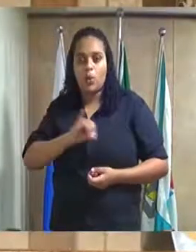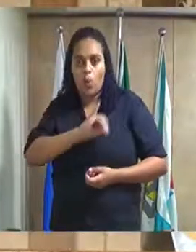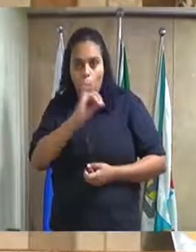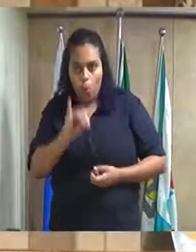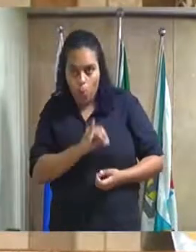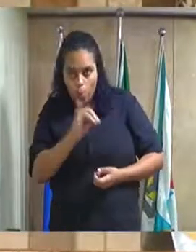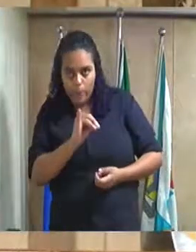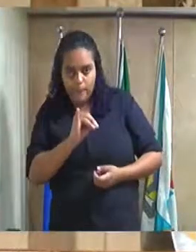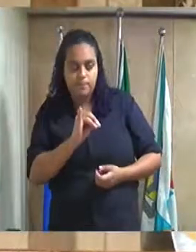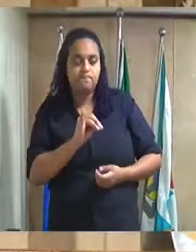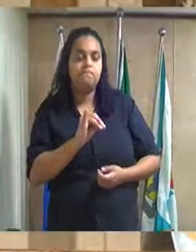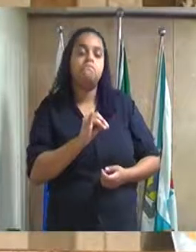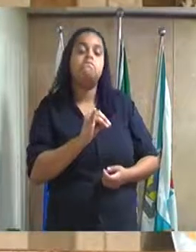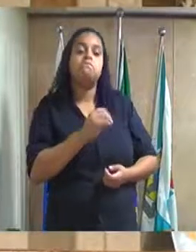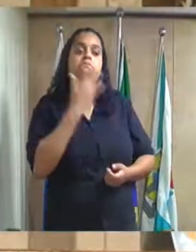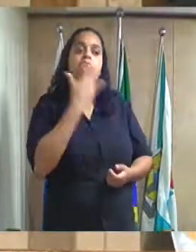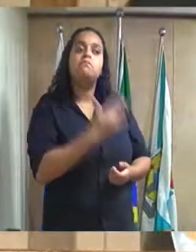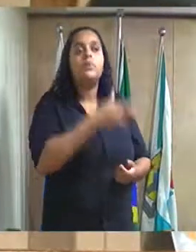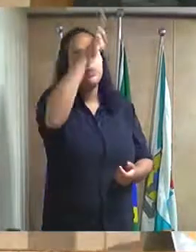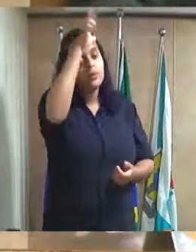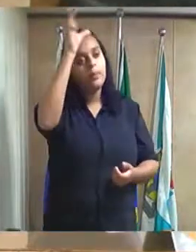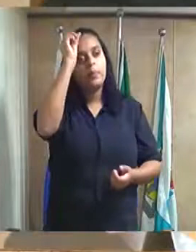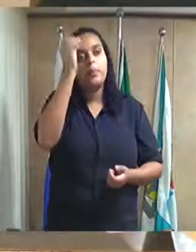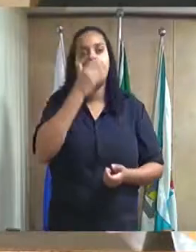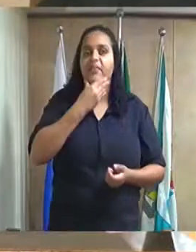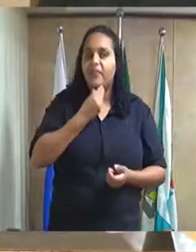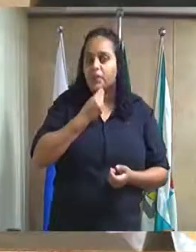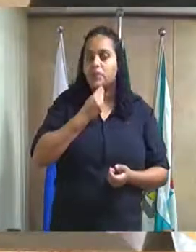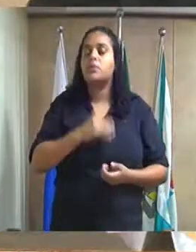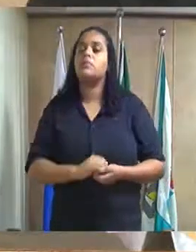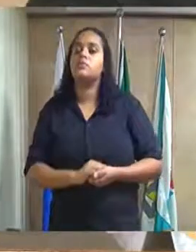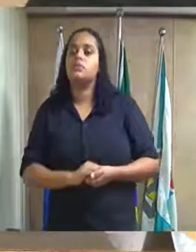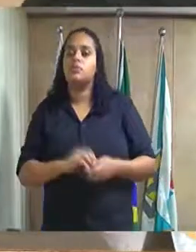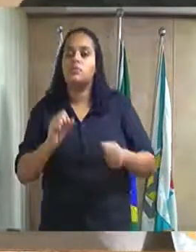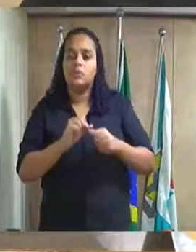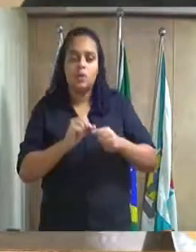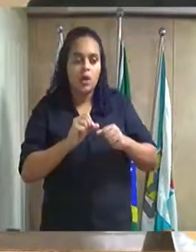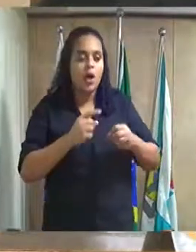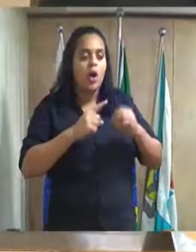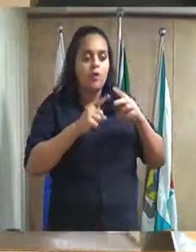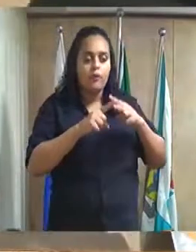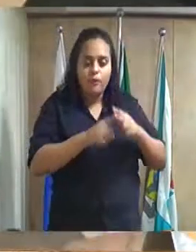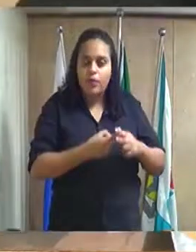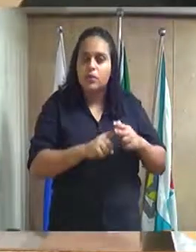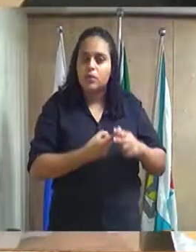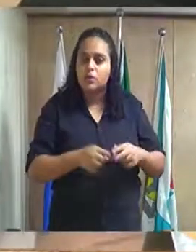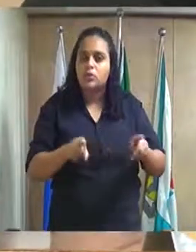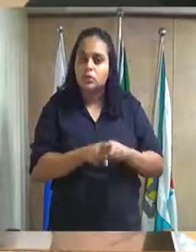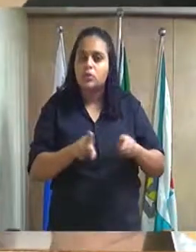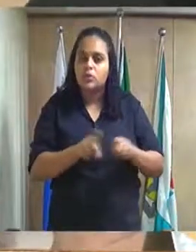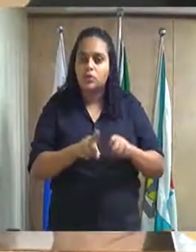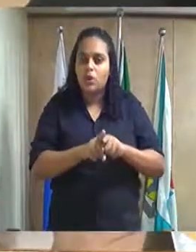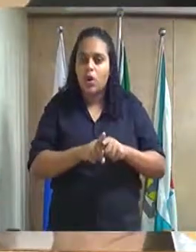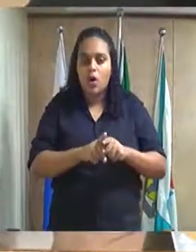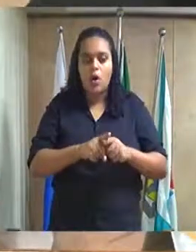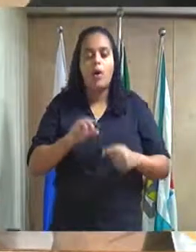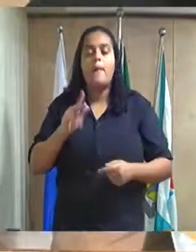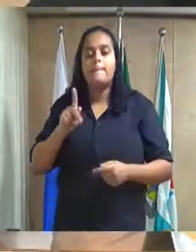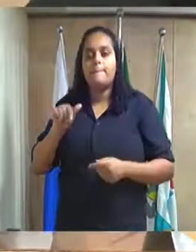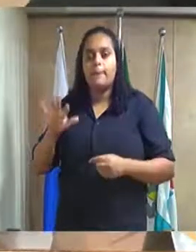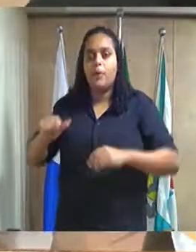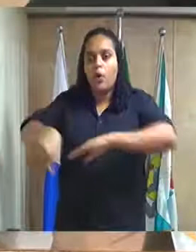solicitando ao excelentíssimo senhor prefeito, reforma geral do posto de saúde localizado na rua